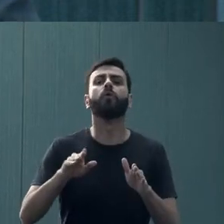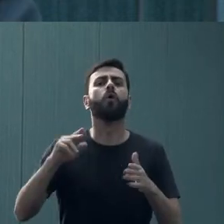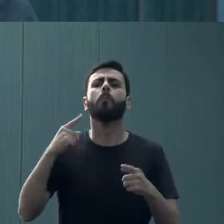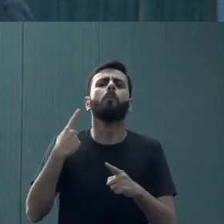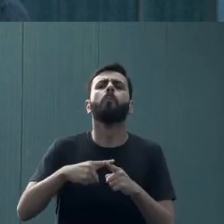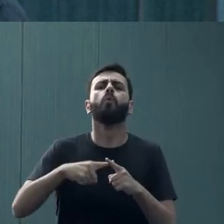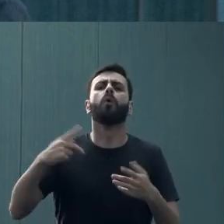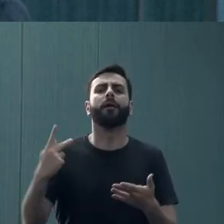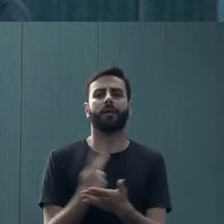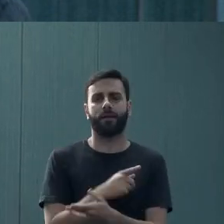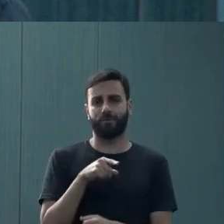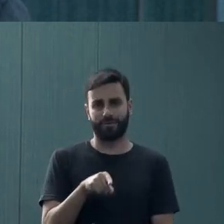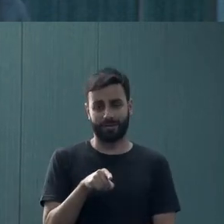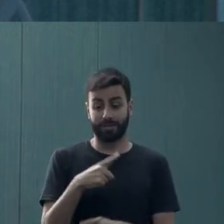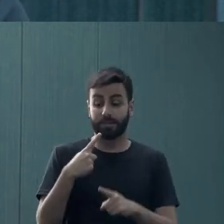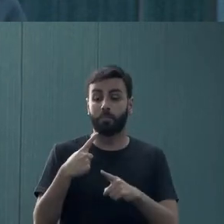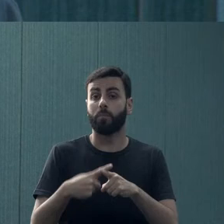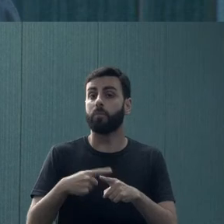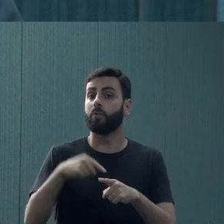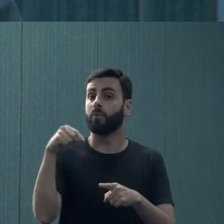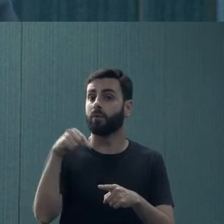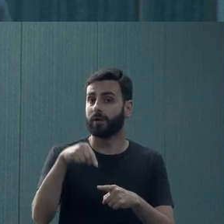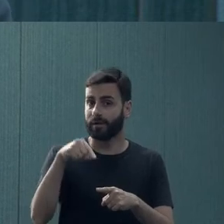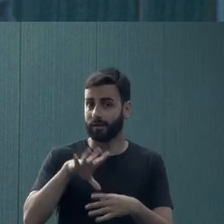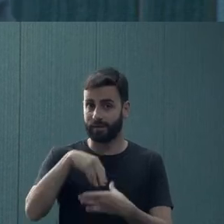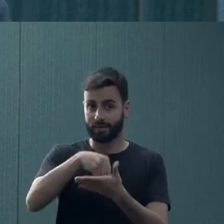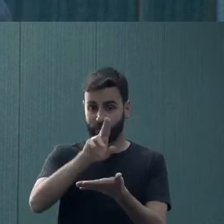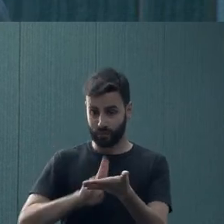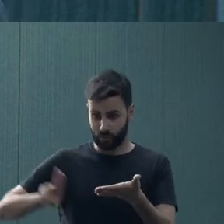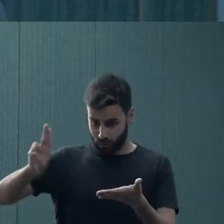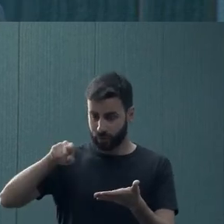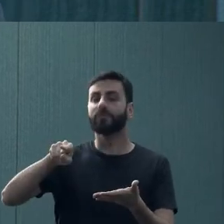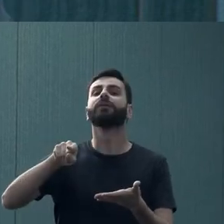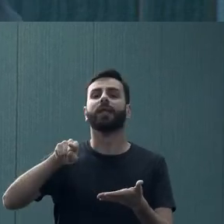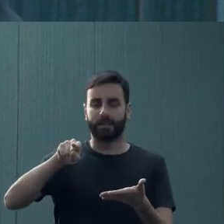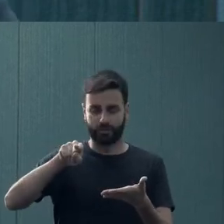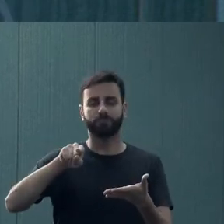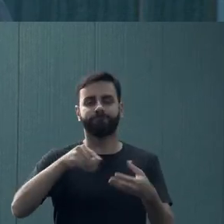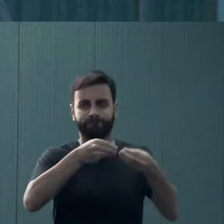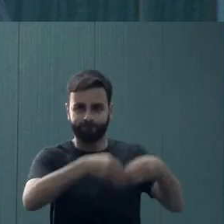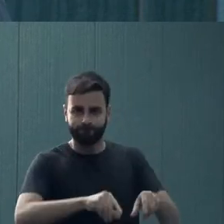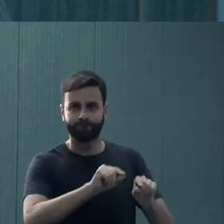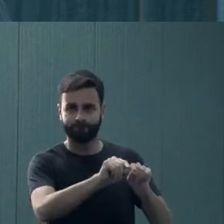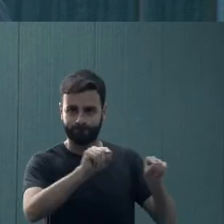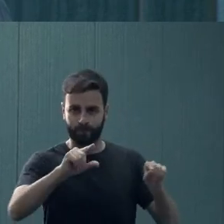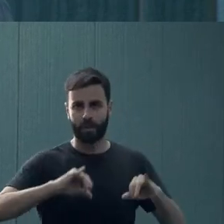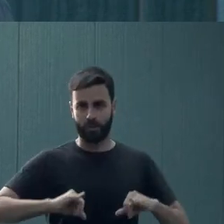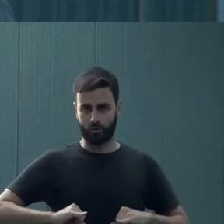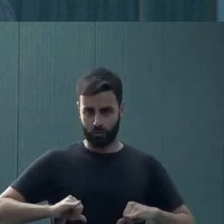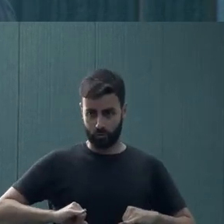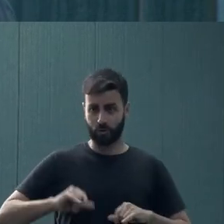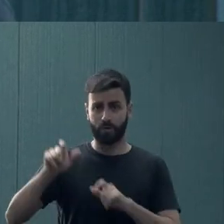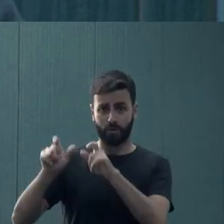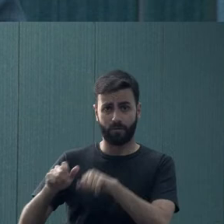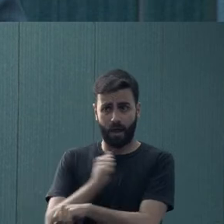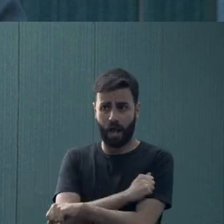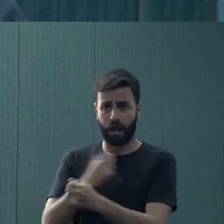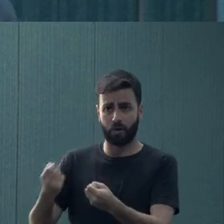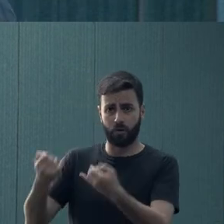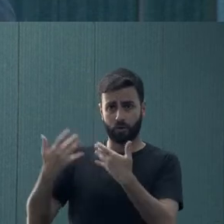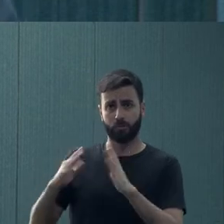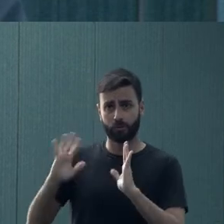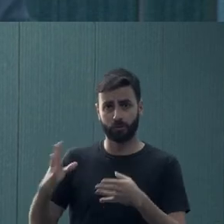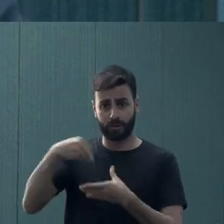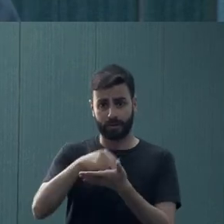causas do sofrimento mental. E a universidade é a causadora de sofrimento. Uma expressão que alguns estudantes já falaram para mim, que